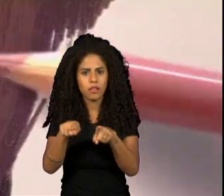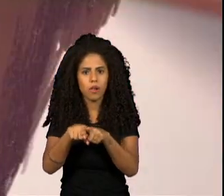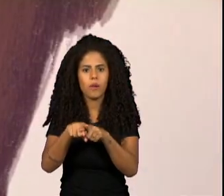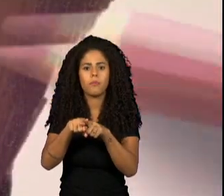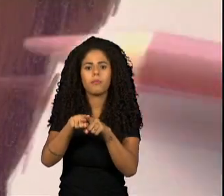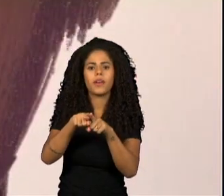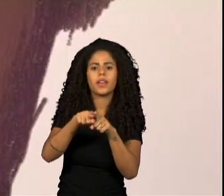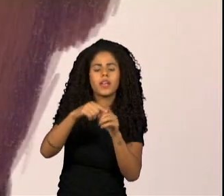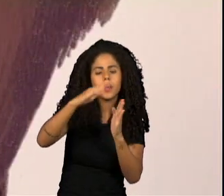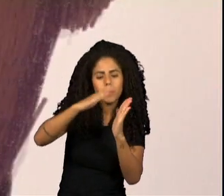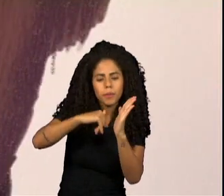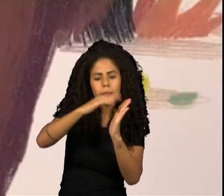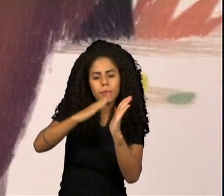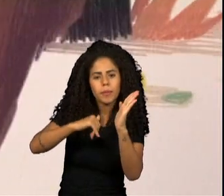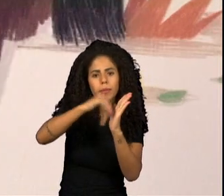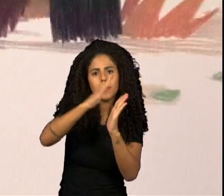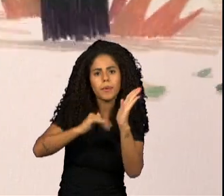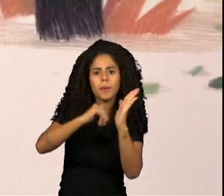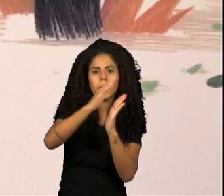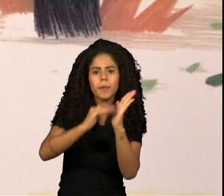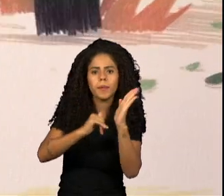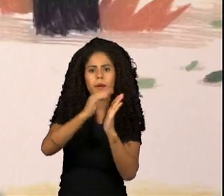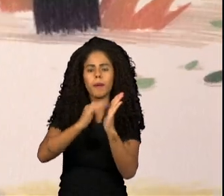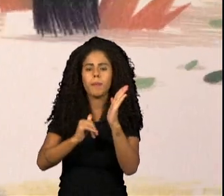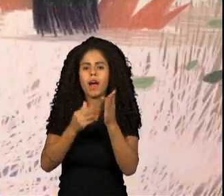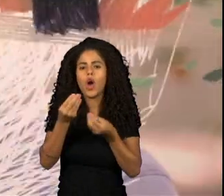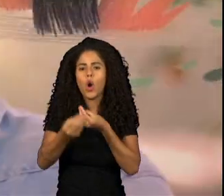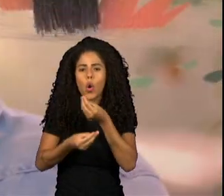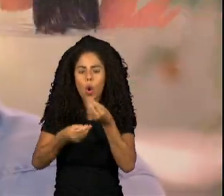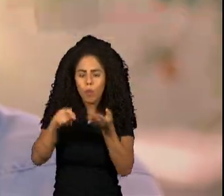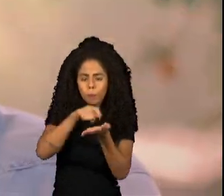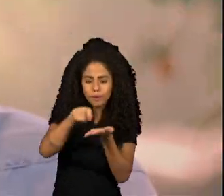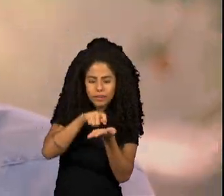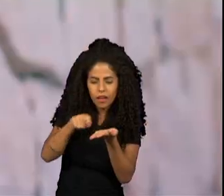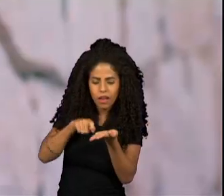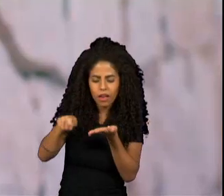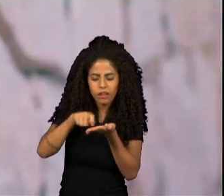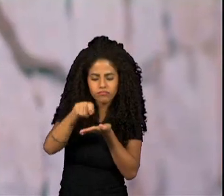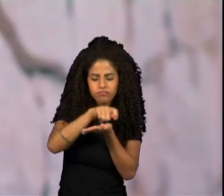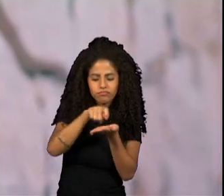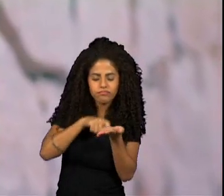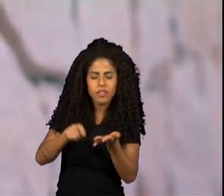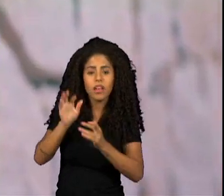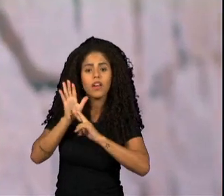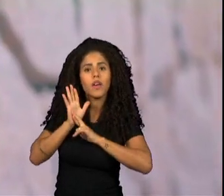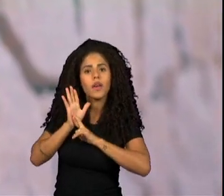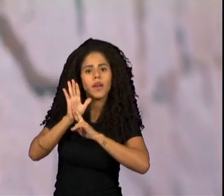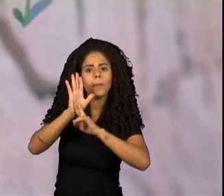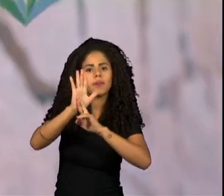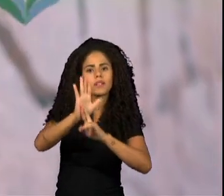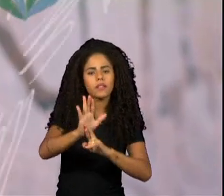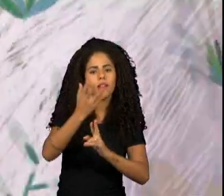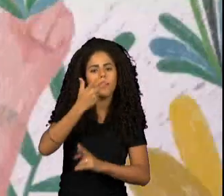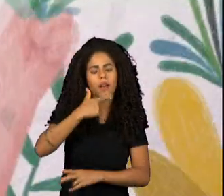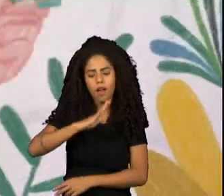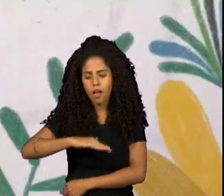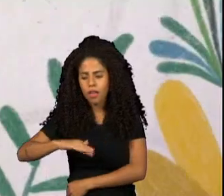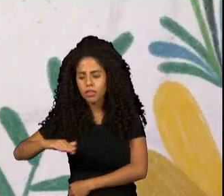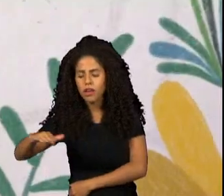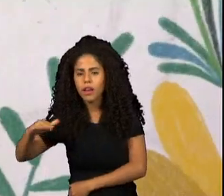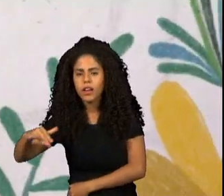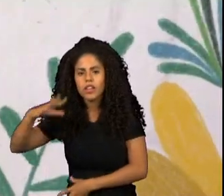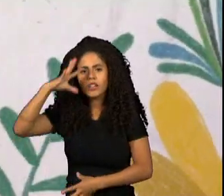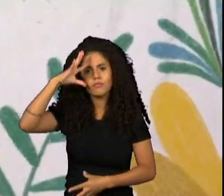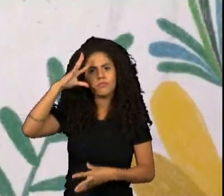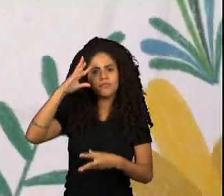da pele para os lápis de cor. Então, acho que trazer essa questão da representatividade para a criança, Lá vos cedo, é